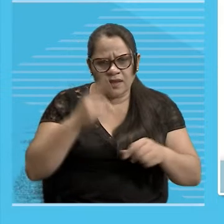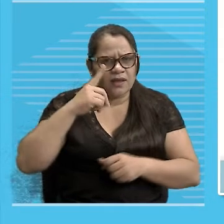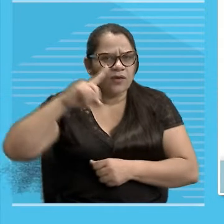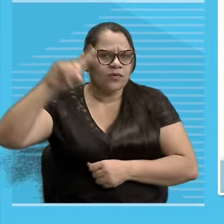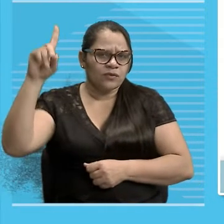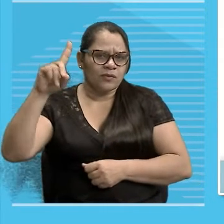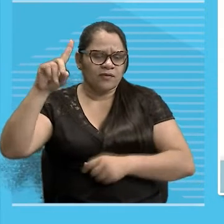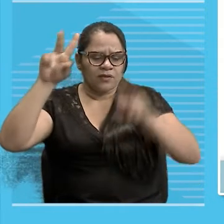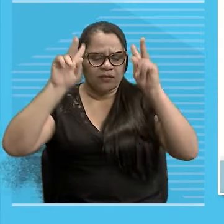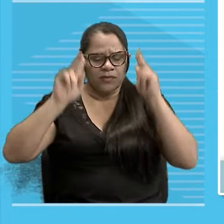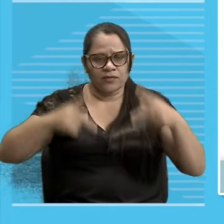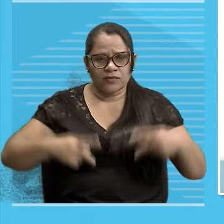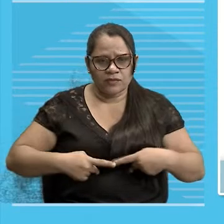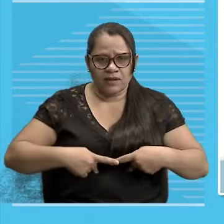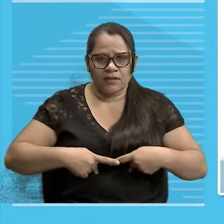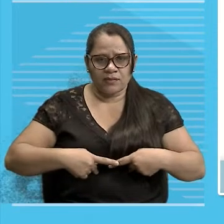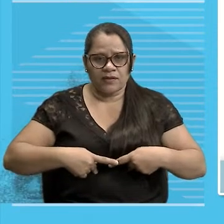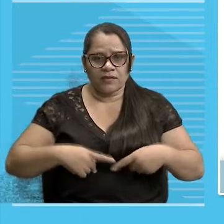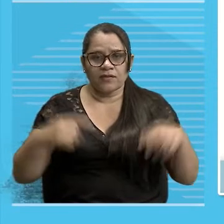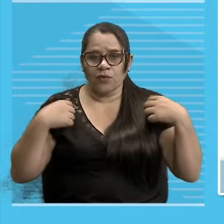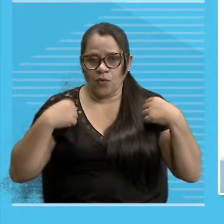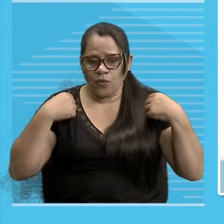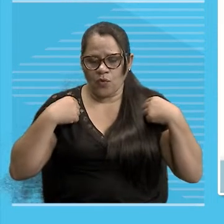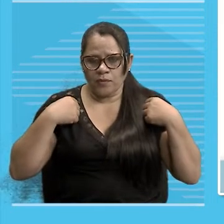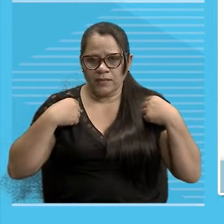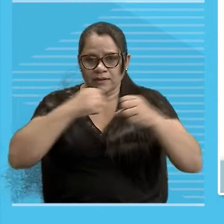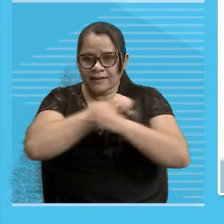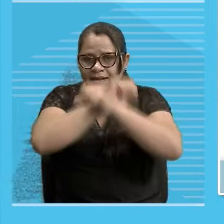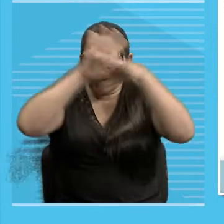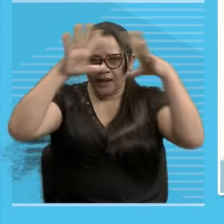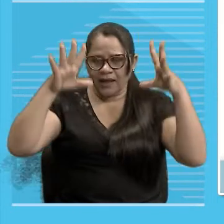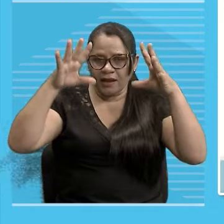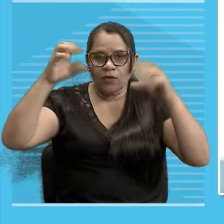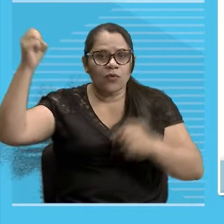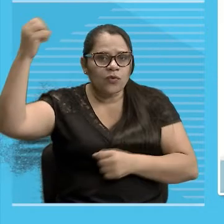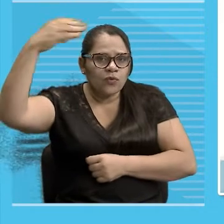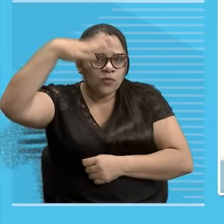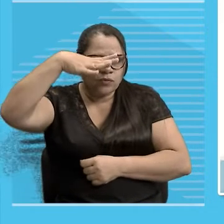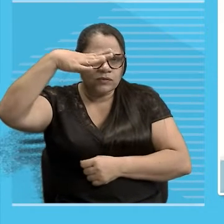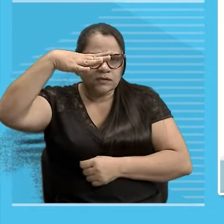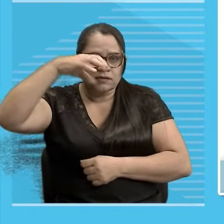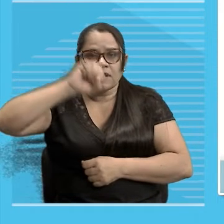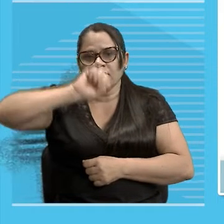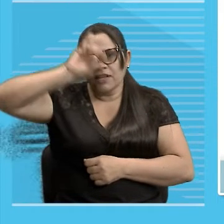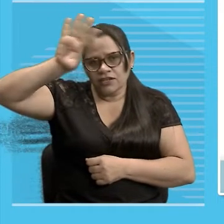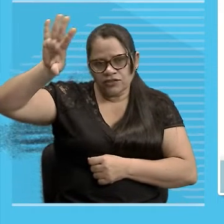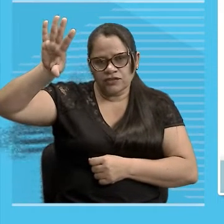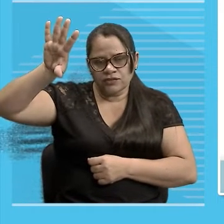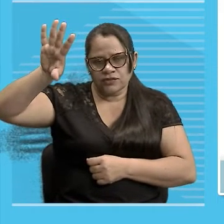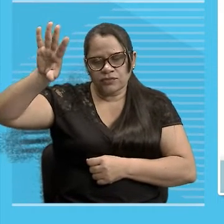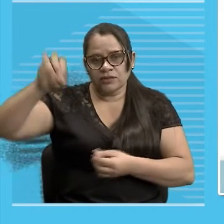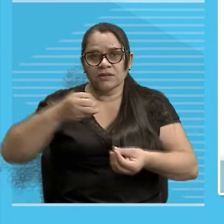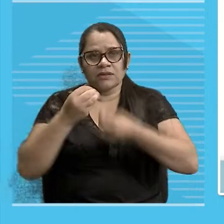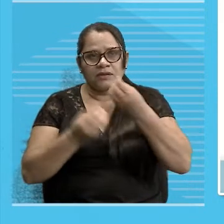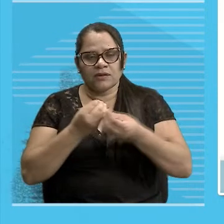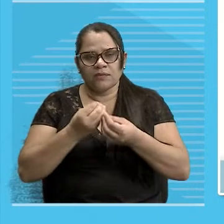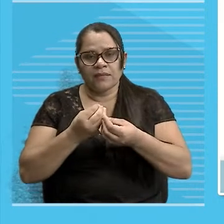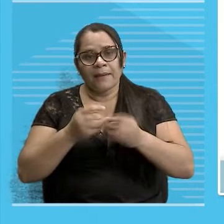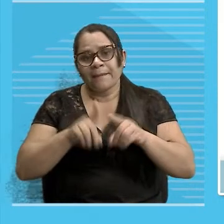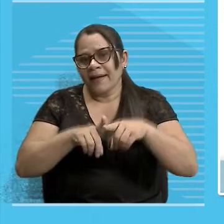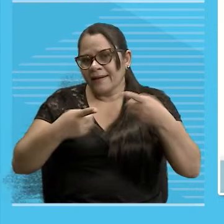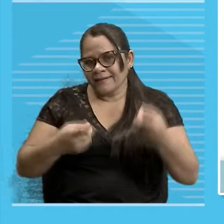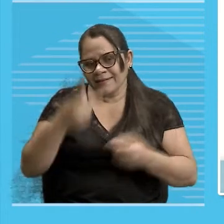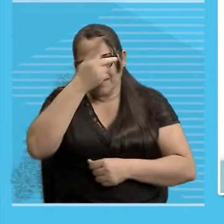clara Né Mas com Luzes Saindo Enfim Ou tem gente Que coloca Deus Só numa